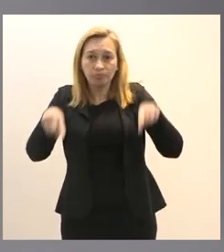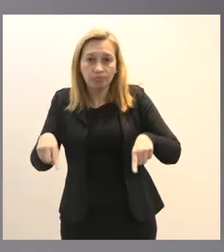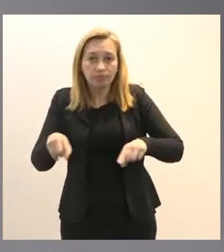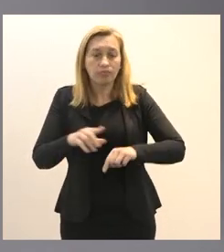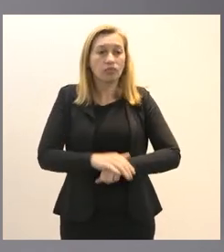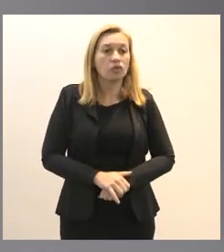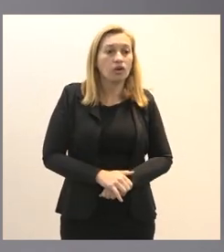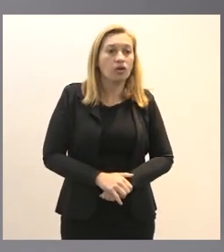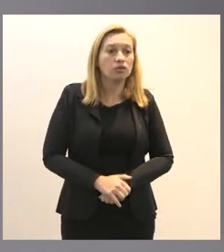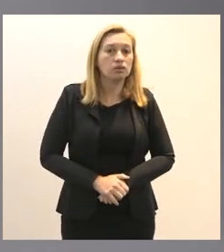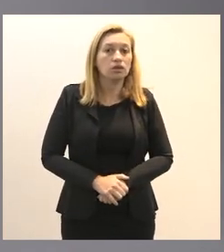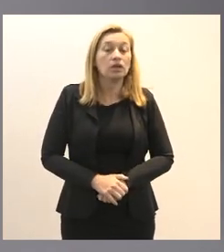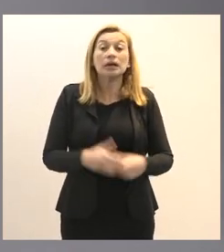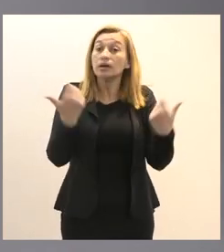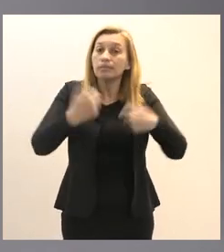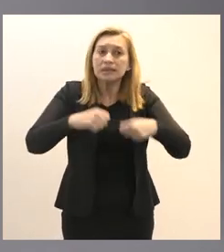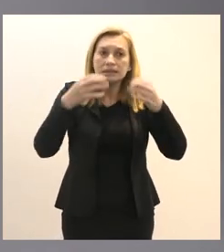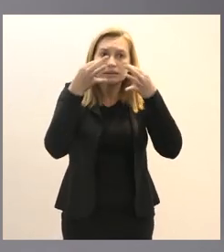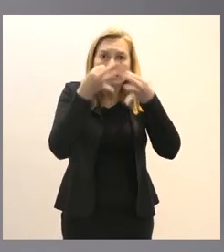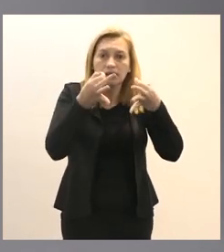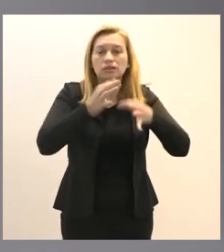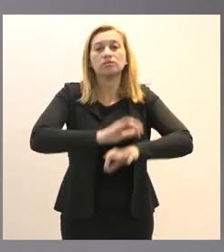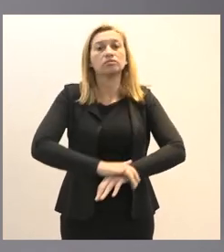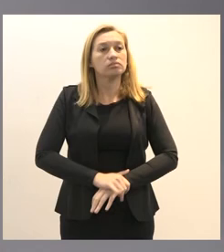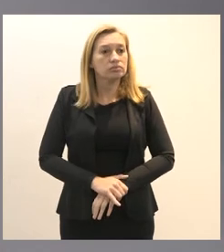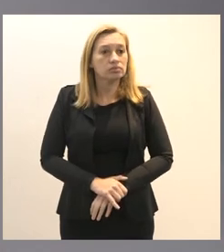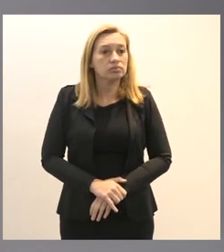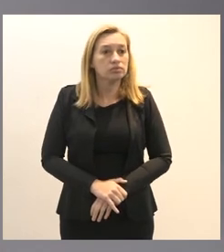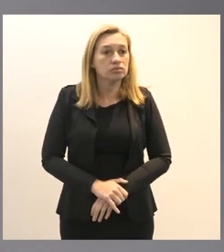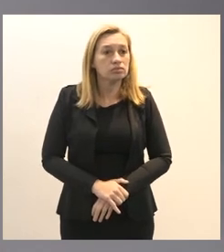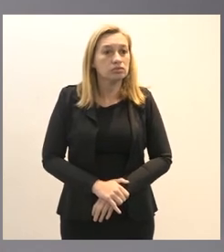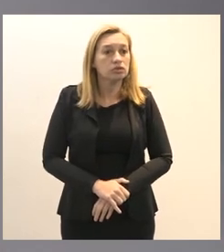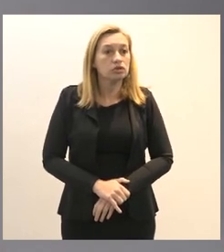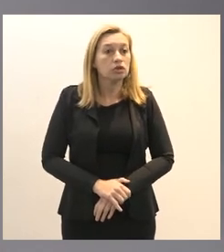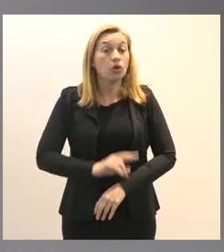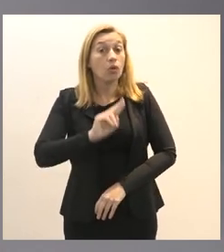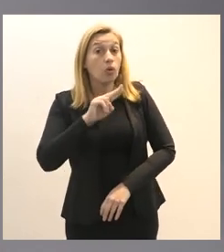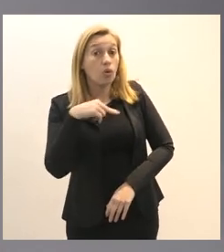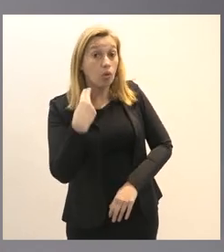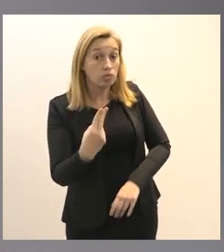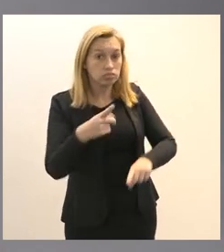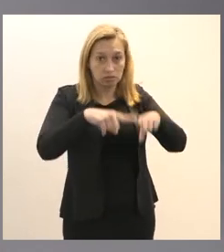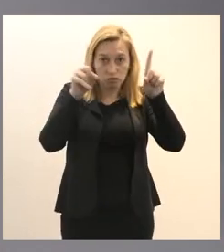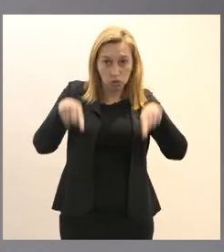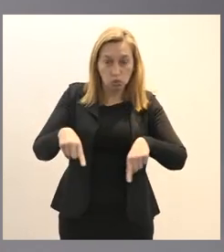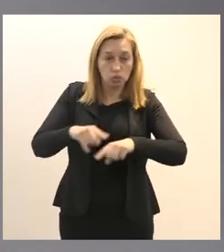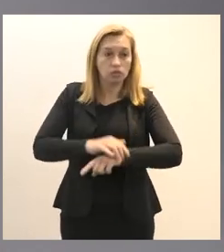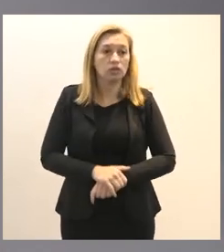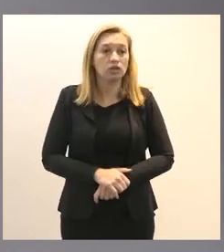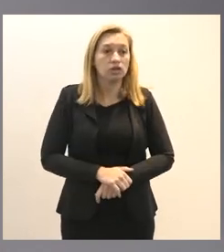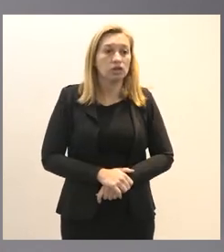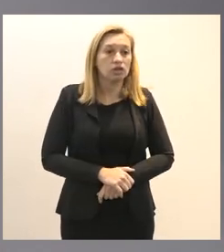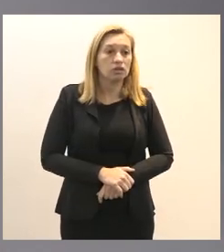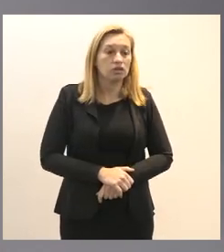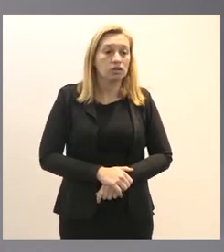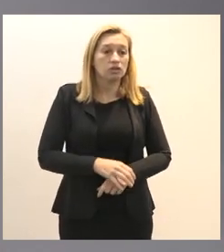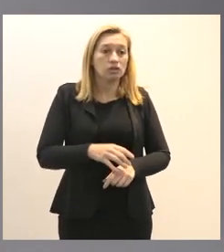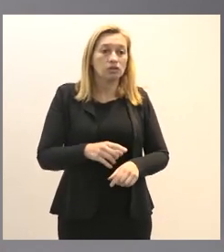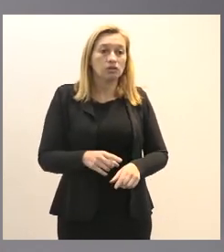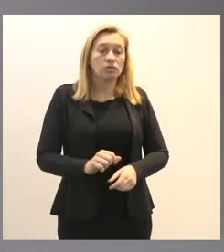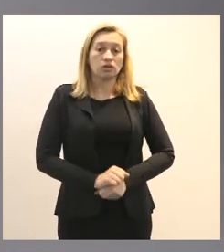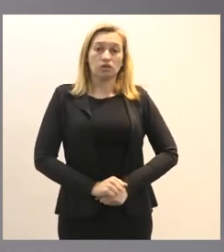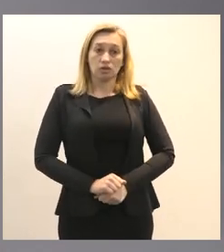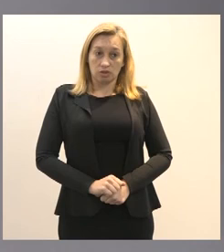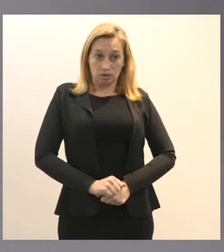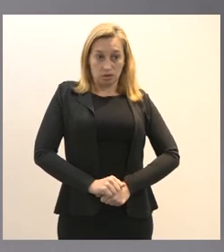devem ficar atentos ou os servidores fazem uma marcação corpo